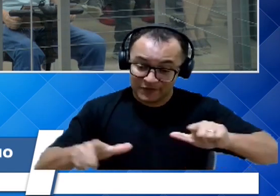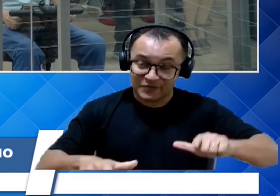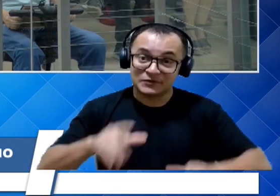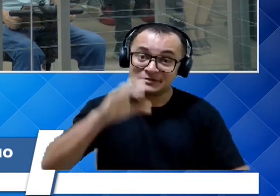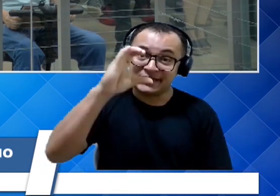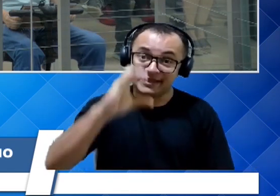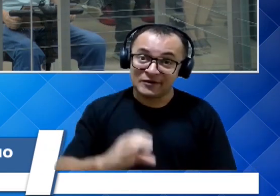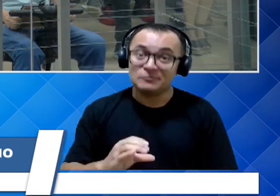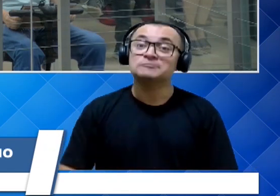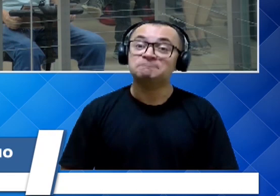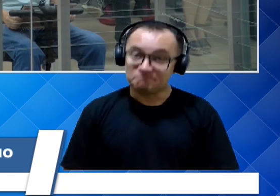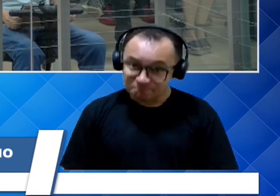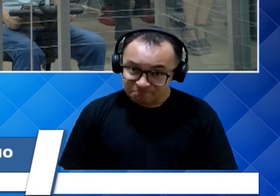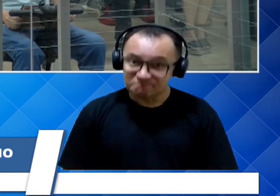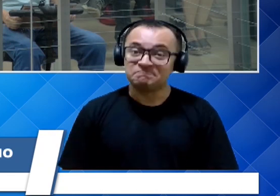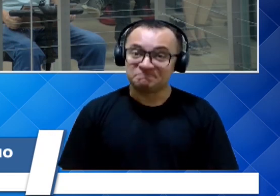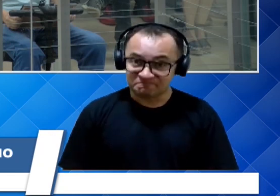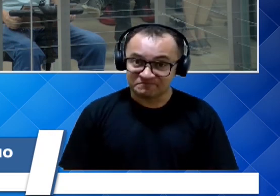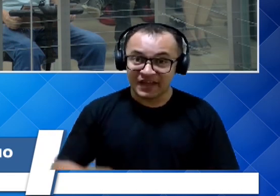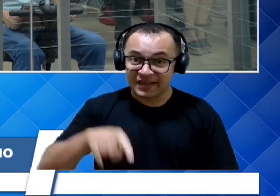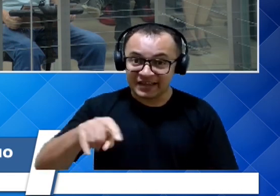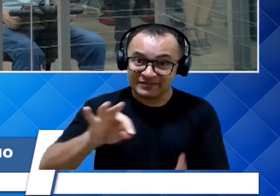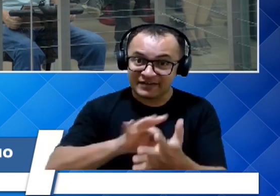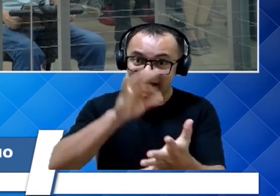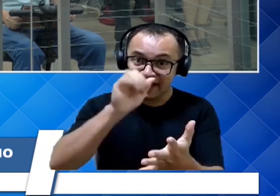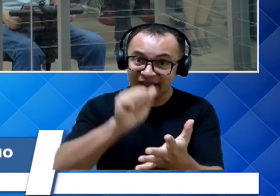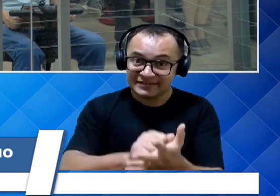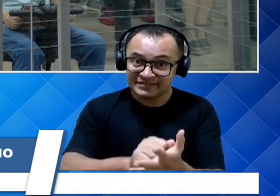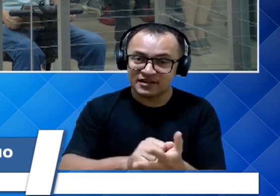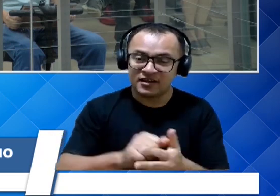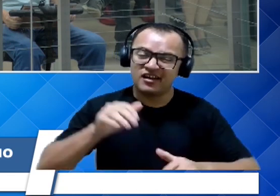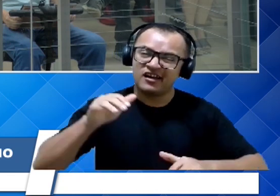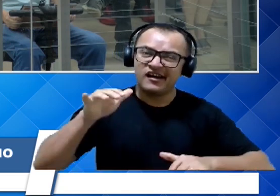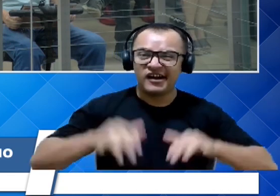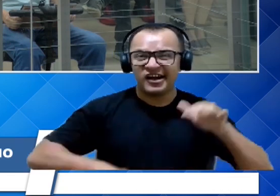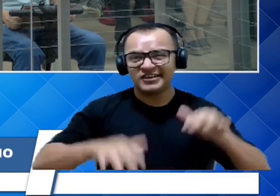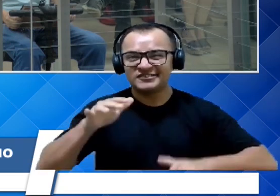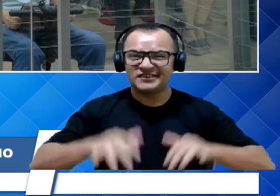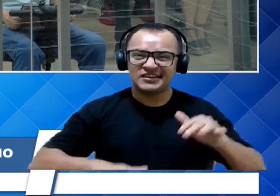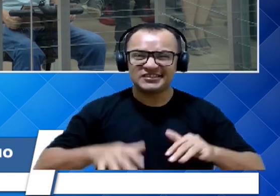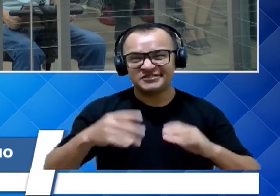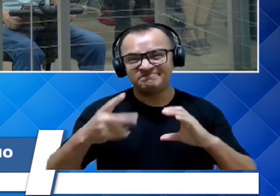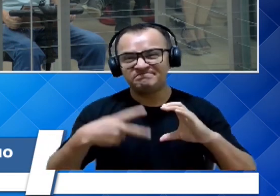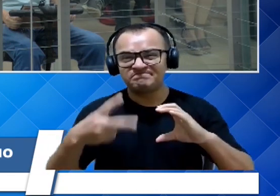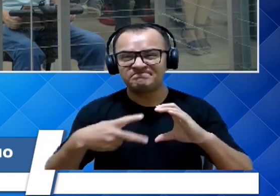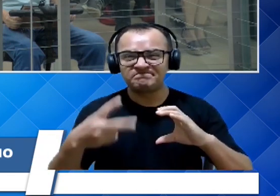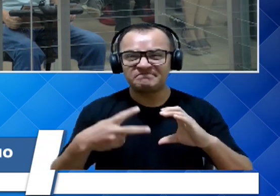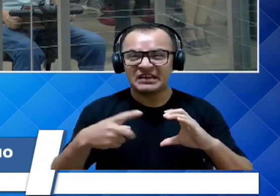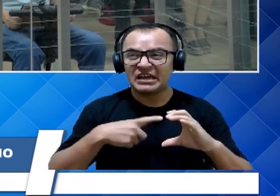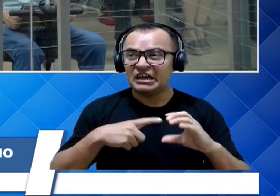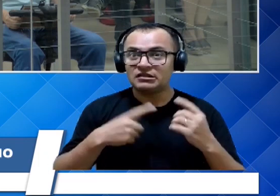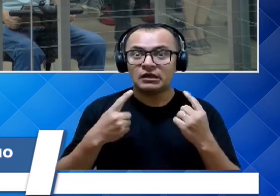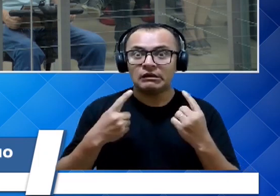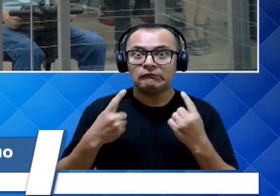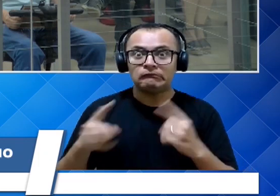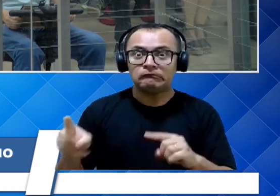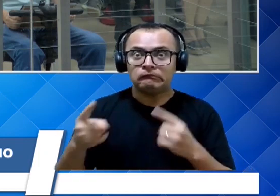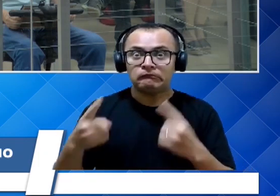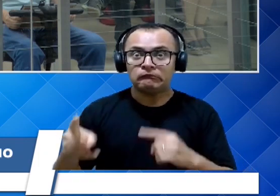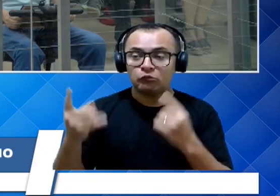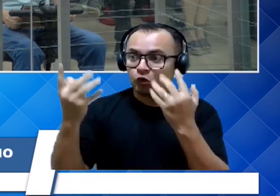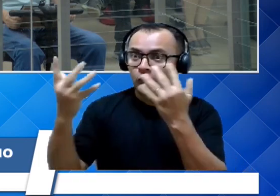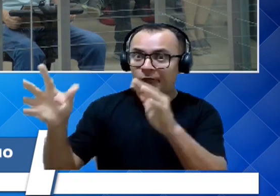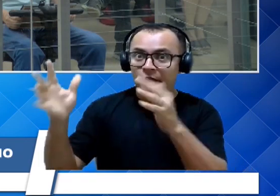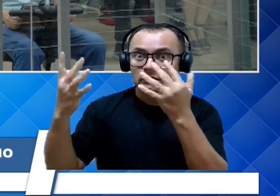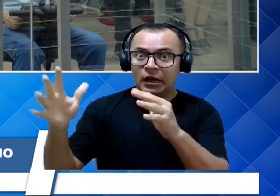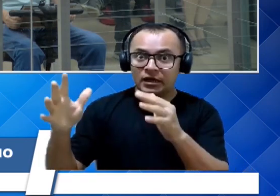registrado. Às vezes a Câmara recebe até críticas por homenagem que faz. Eu tenho certeza